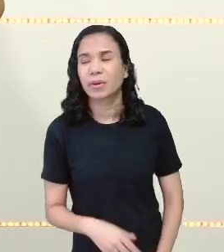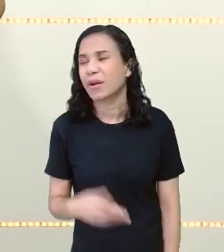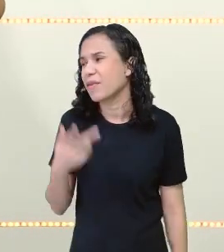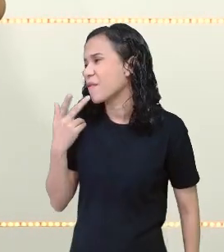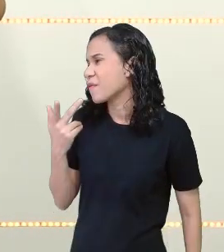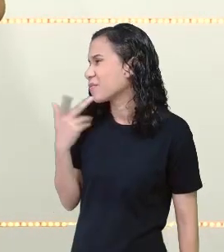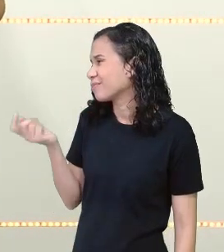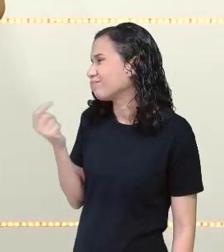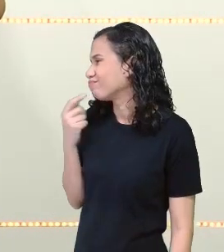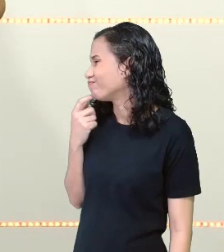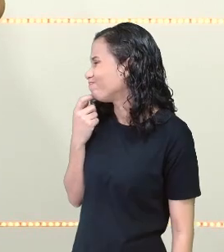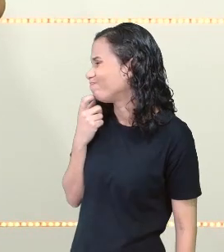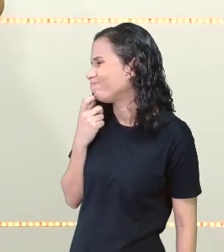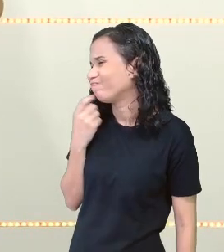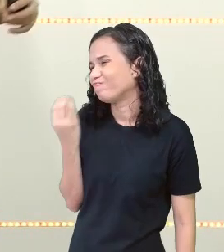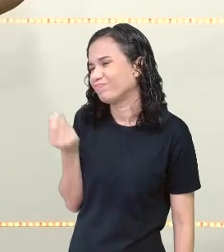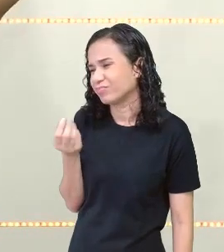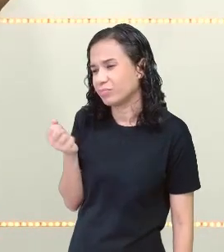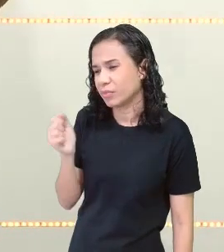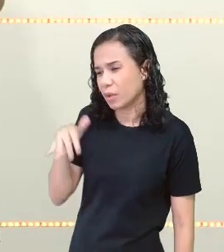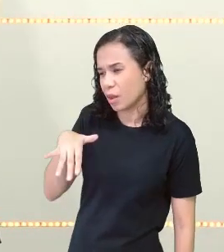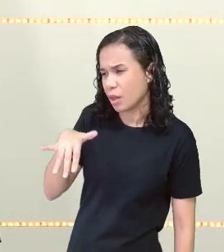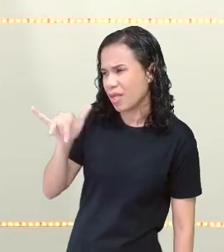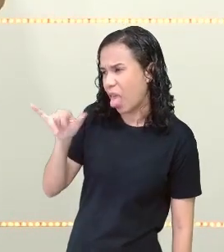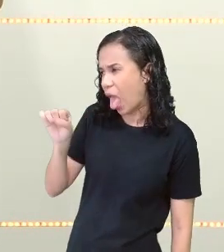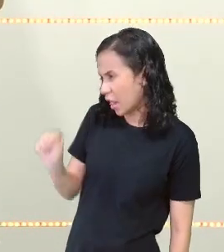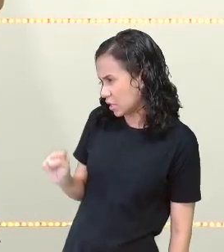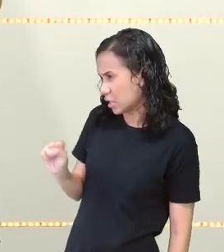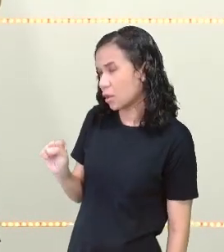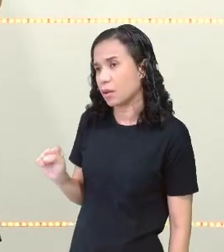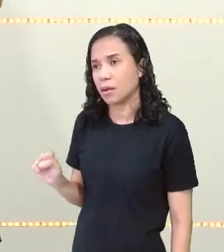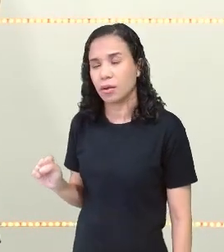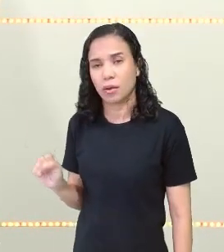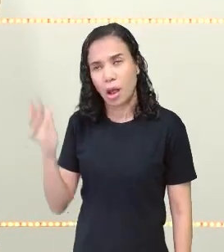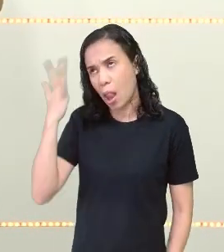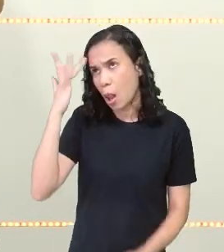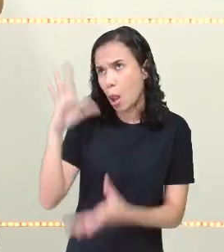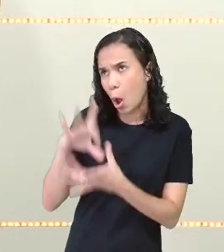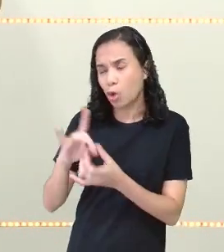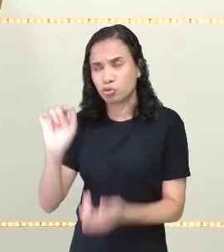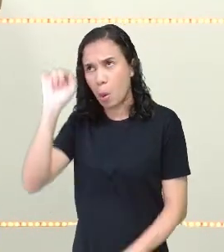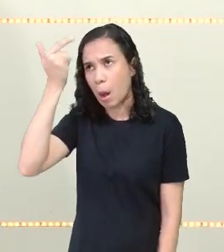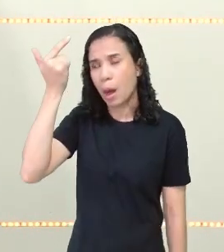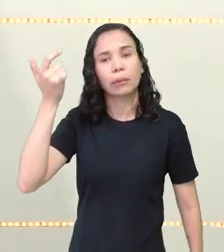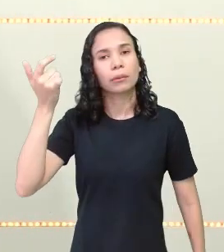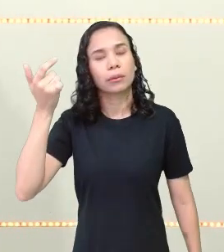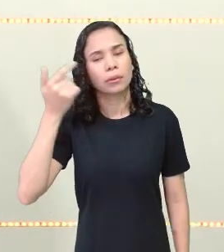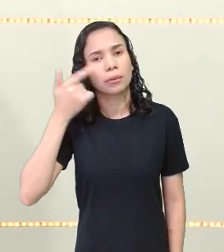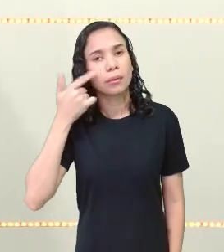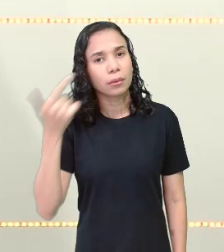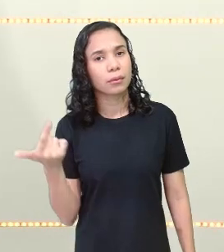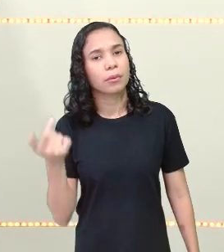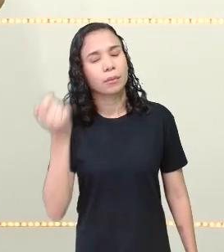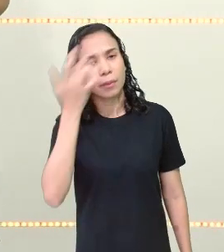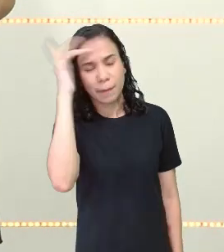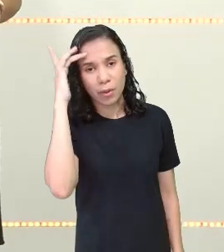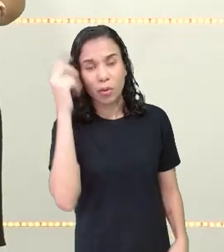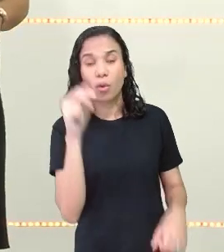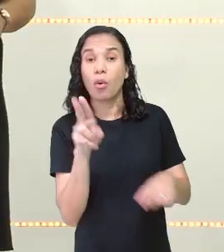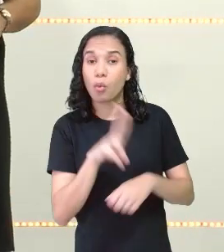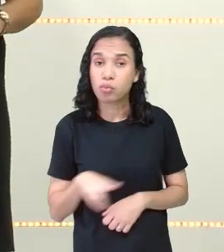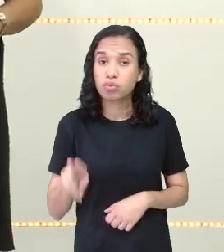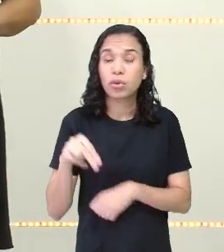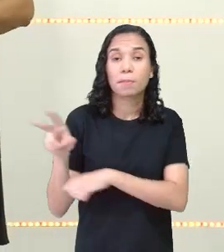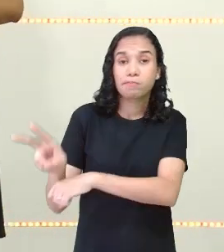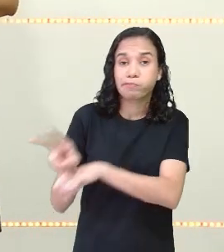Aí eu, ah, yes, yes, professora Cátia. Lógico, claro que sim, entendeu? Então, você acaba usando